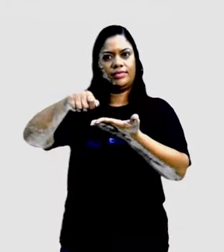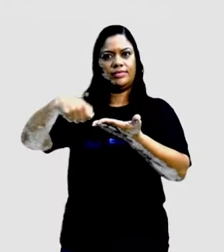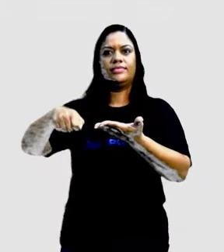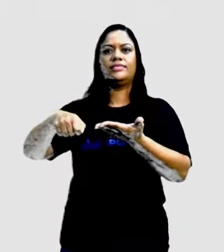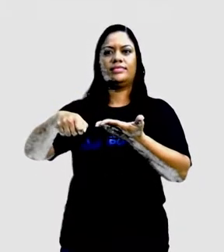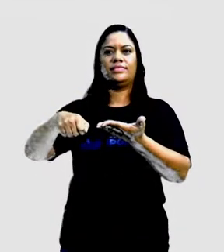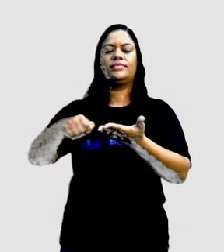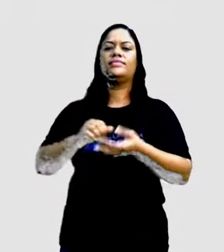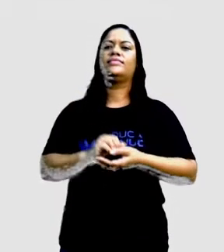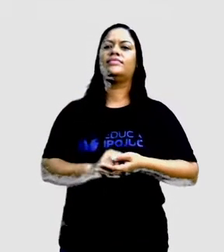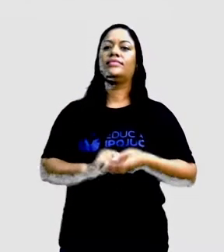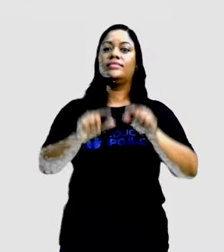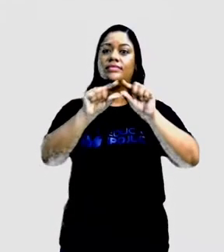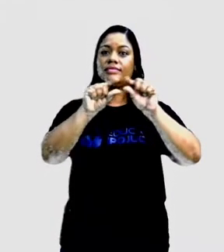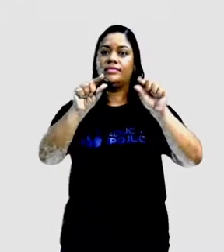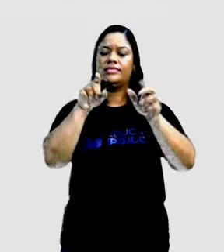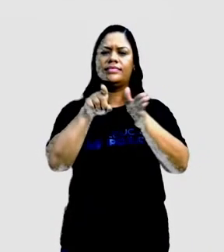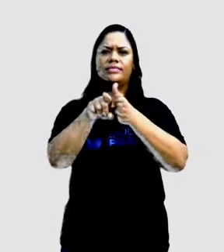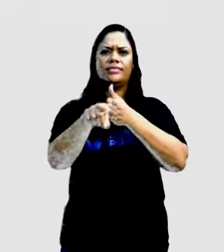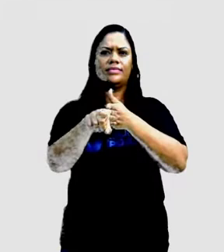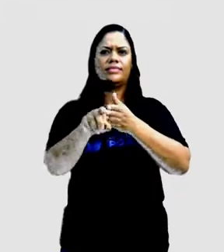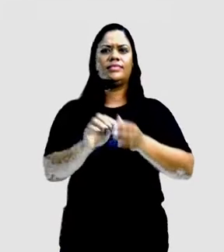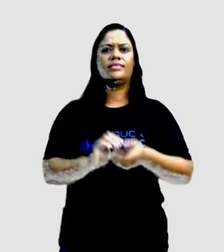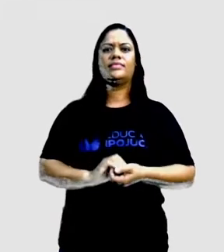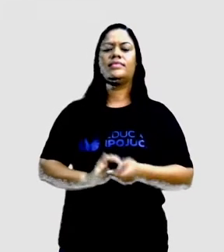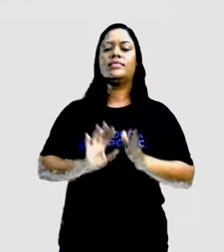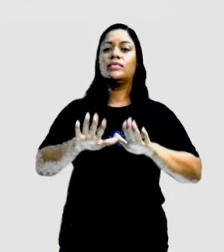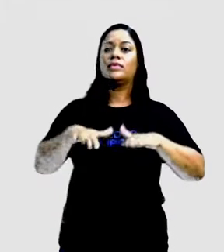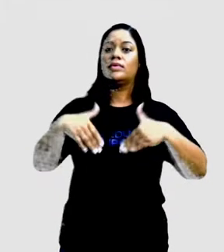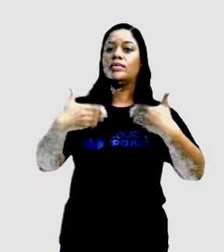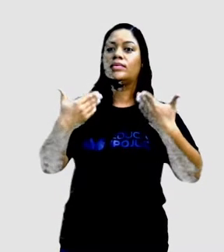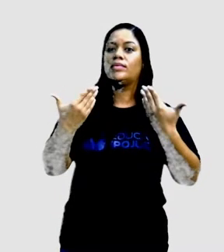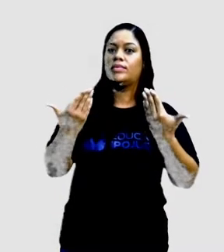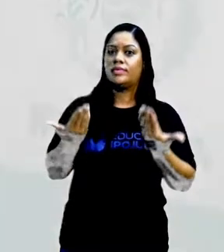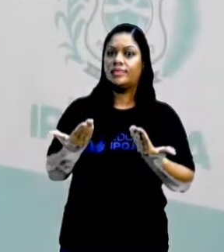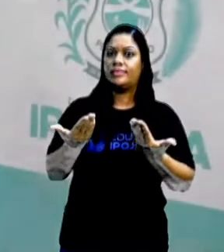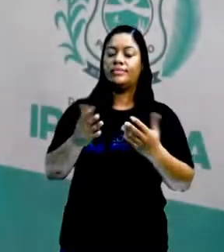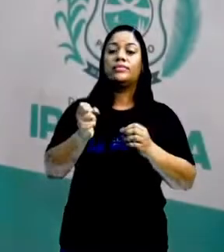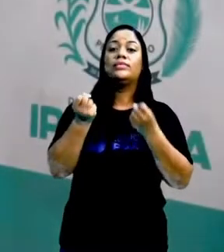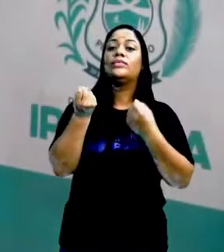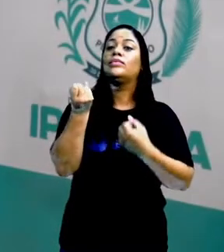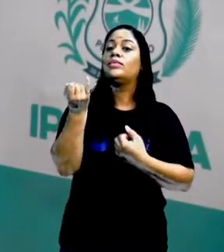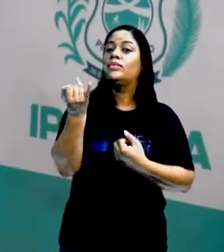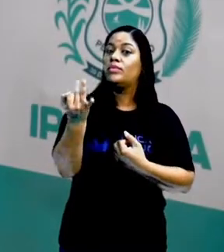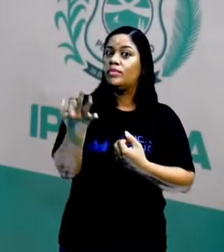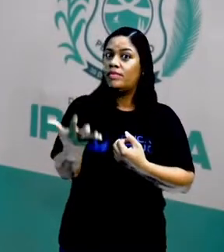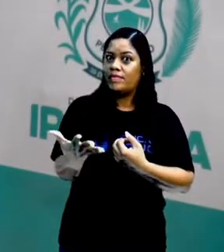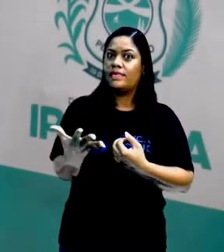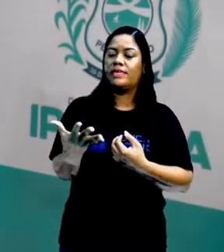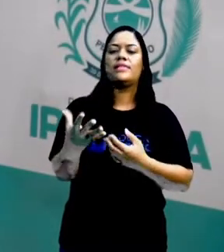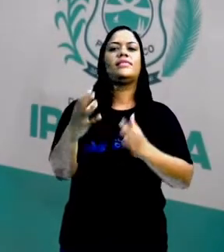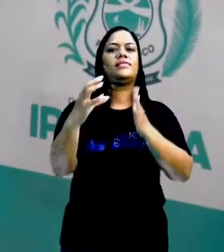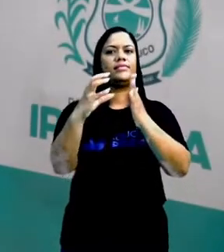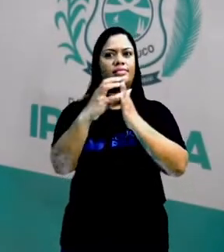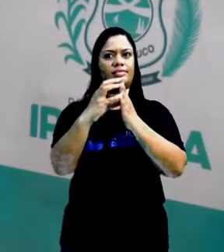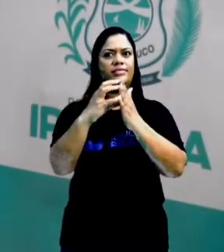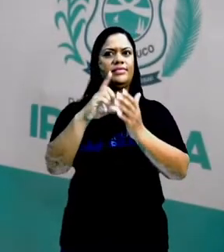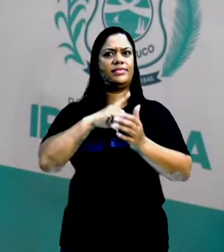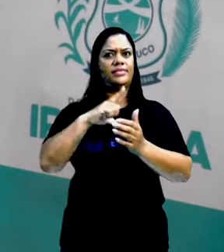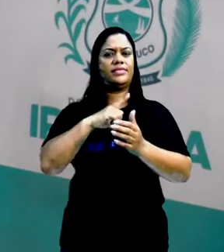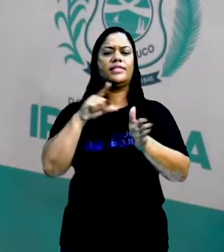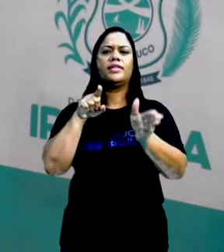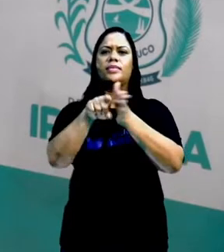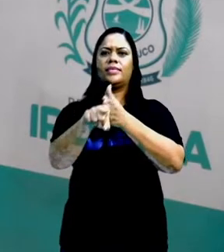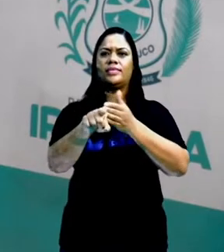versos. E aí a pergunta era, quantas estrofes, esses versos eles formam estrofes. E a